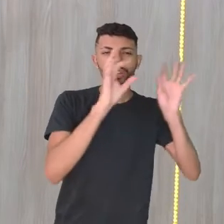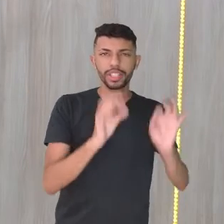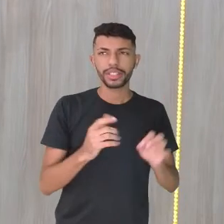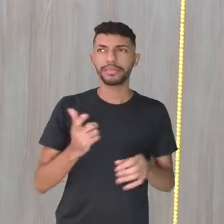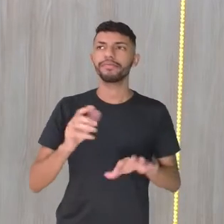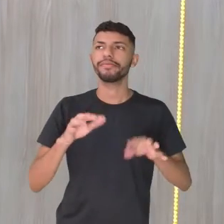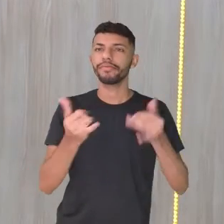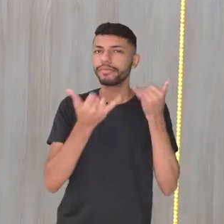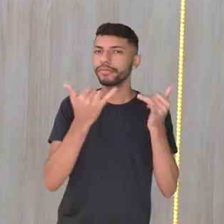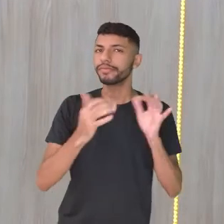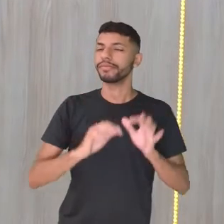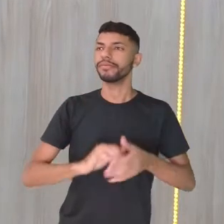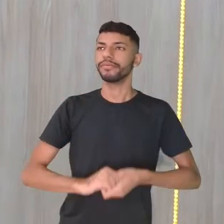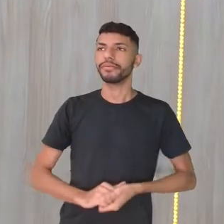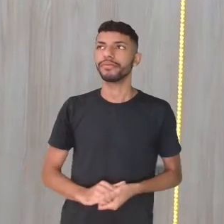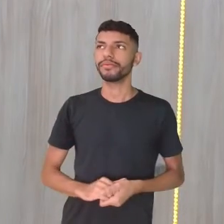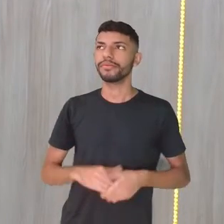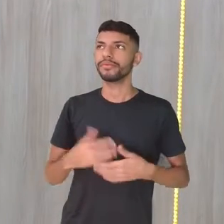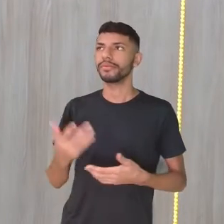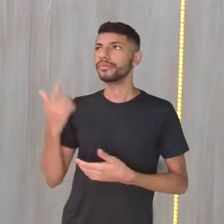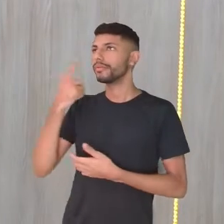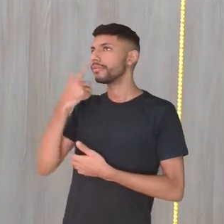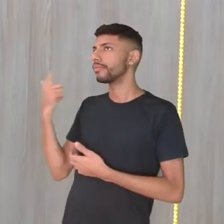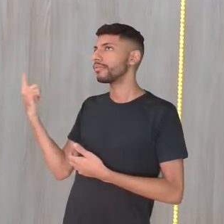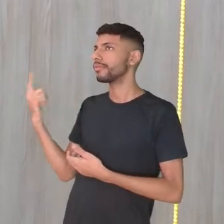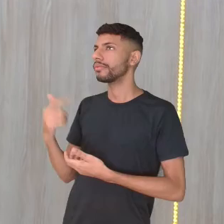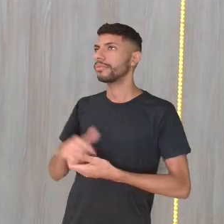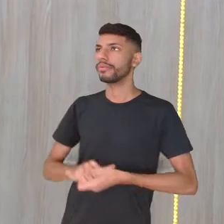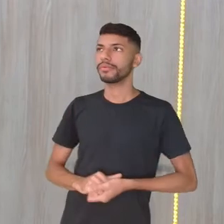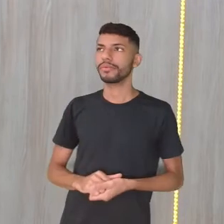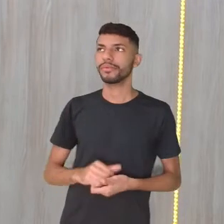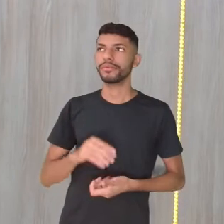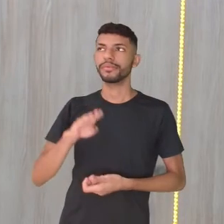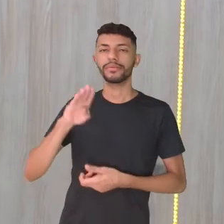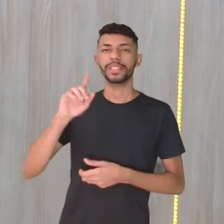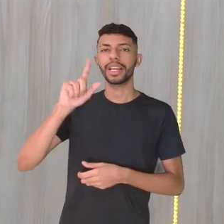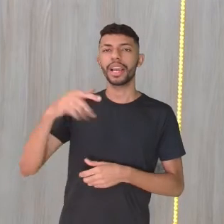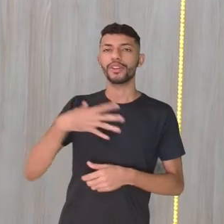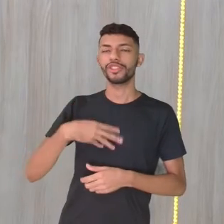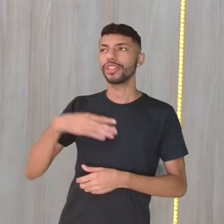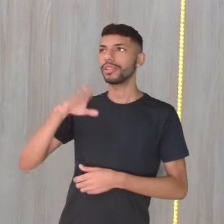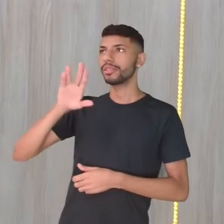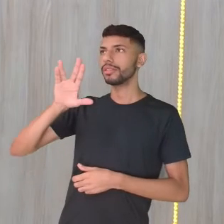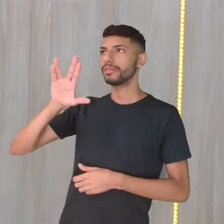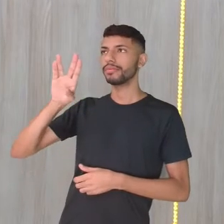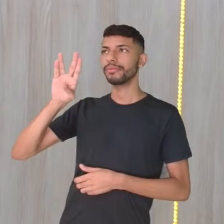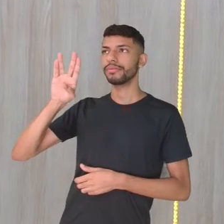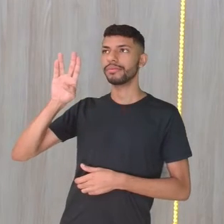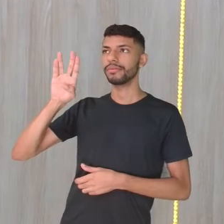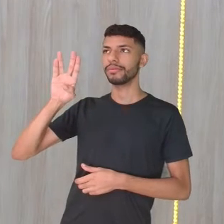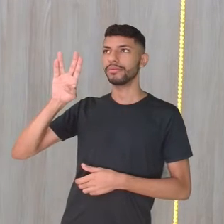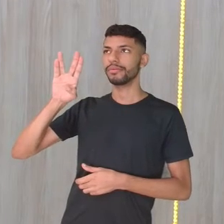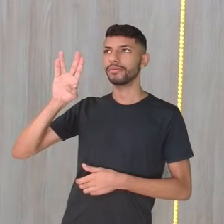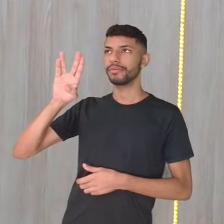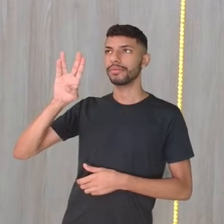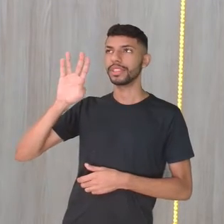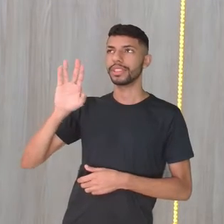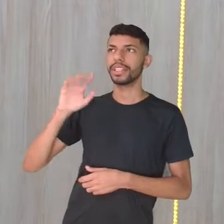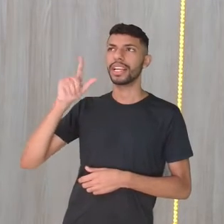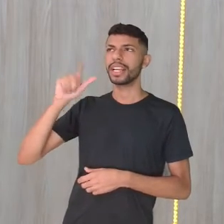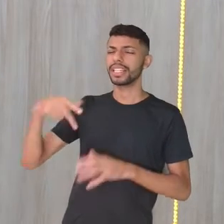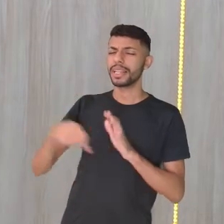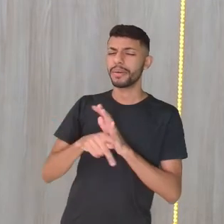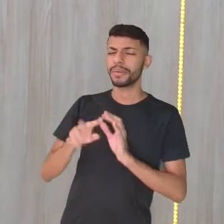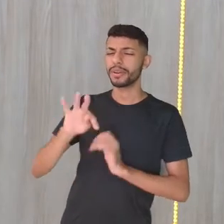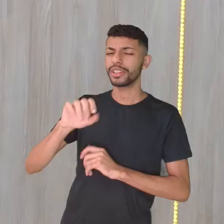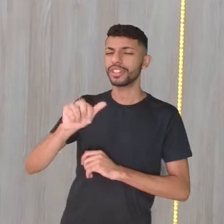informática. May the fourth be with you. Mais ou menos assim, ó. May the fourth be with you. Aqui é Star Wars, é outra coisa, eu não